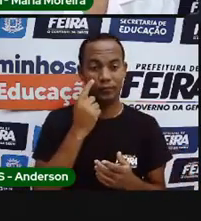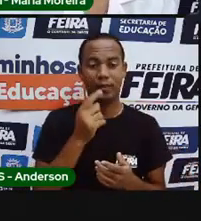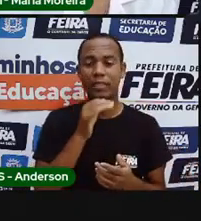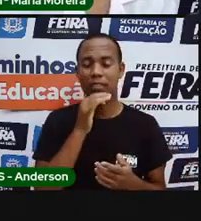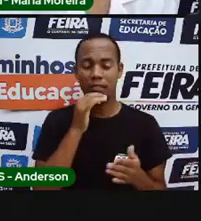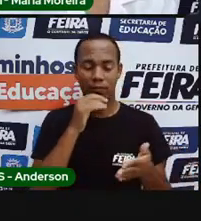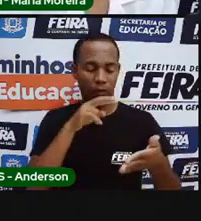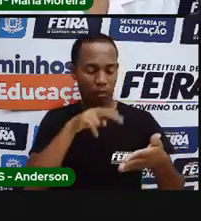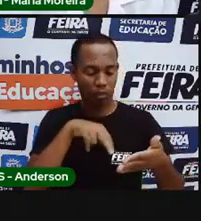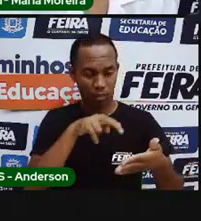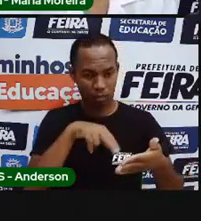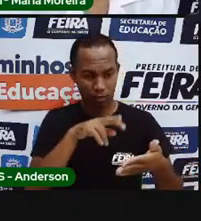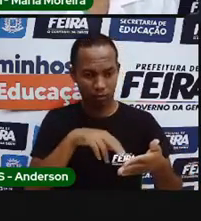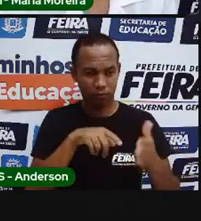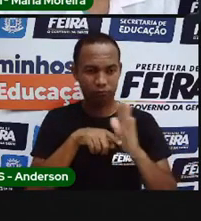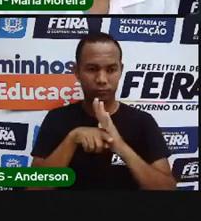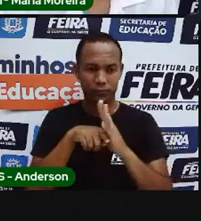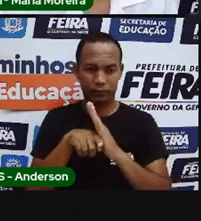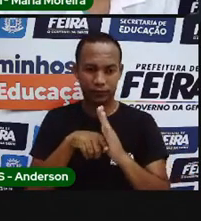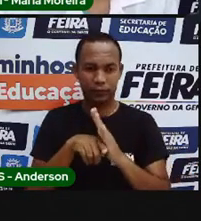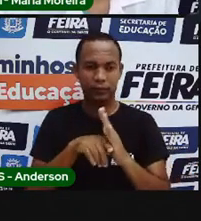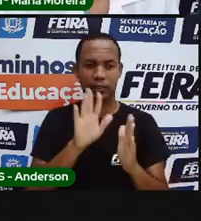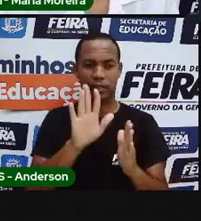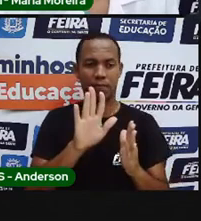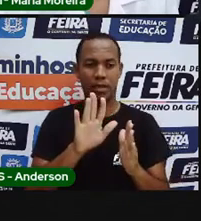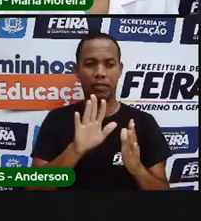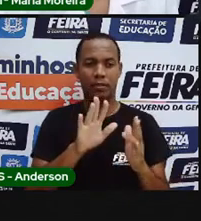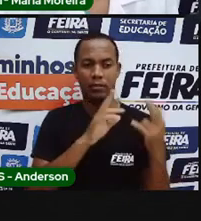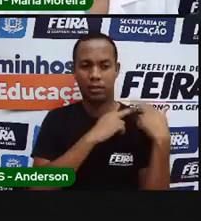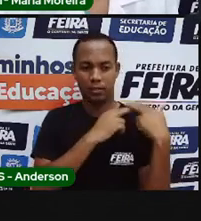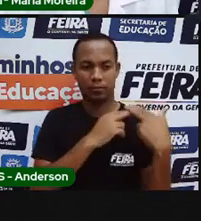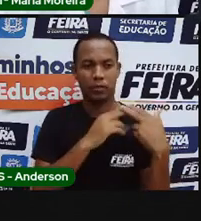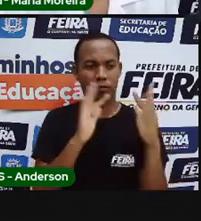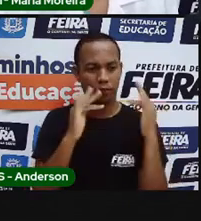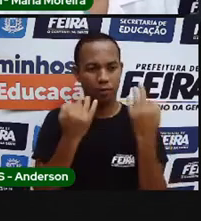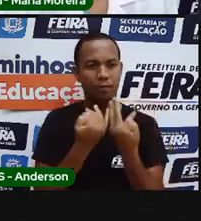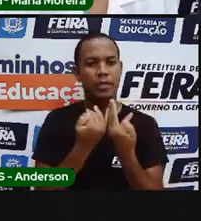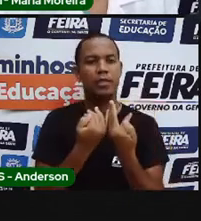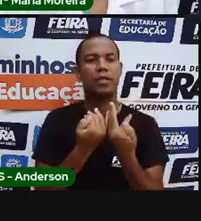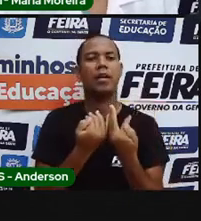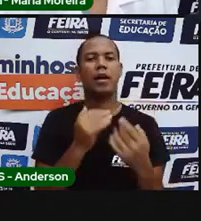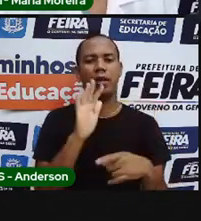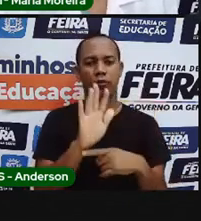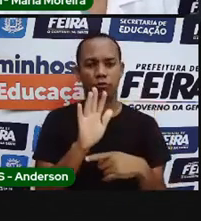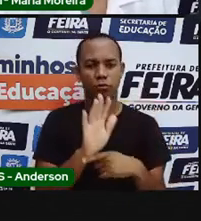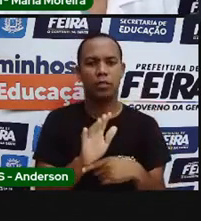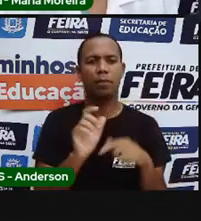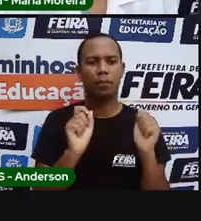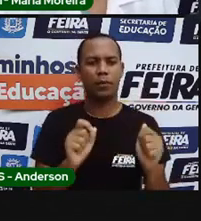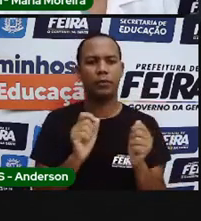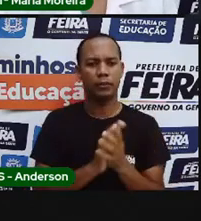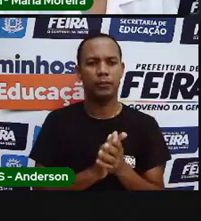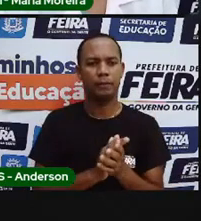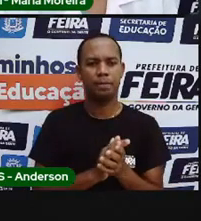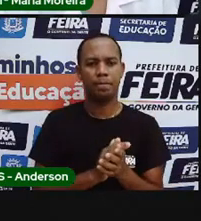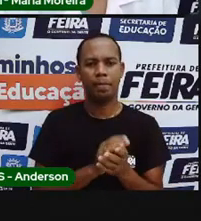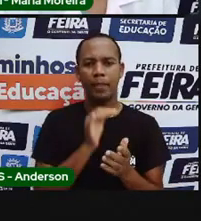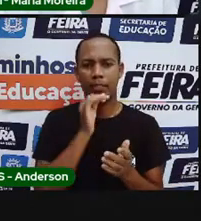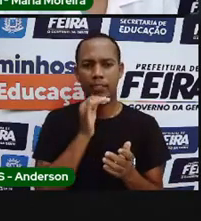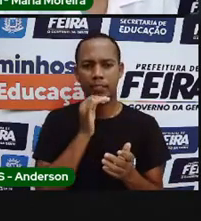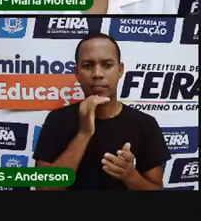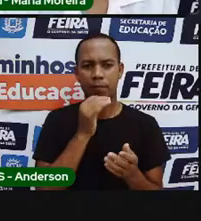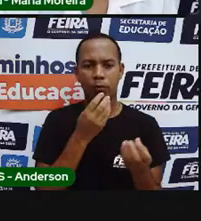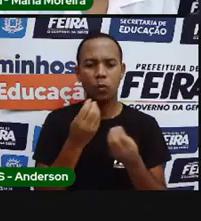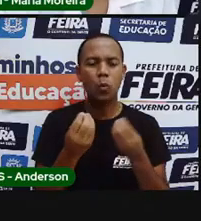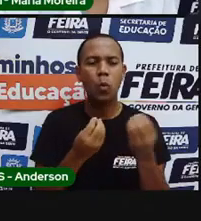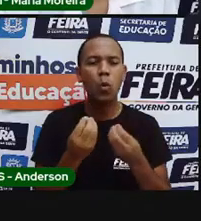quê? Do seu responsável. Mas o importante é tentar. Para maior e melhor compreensão acerca do cuidado